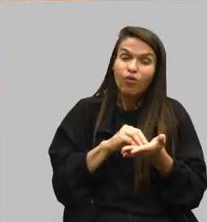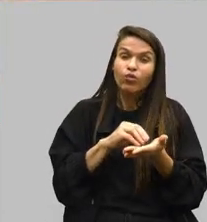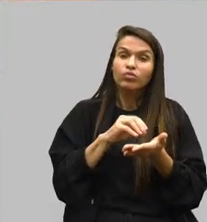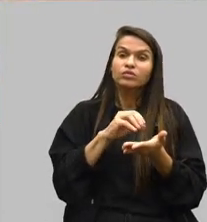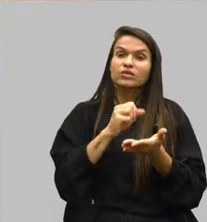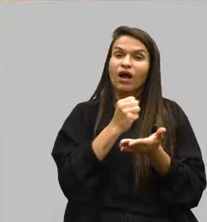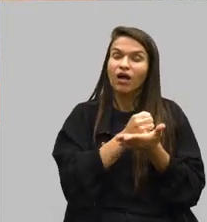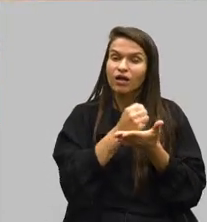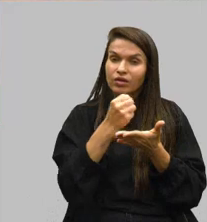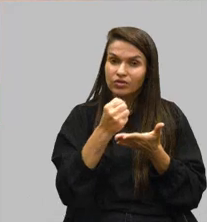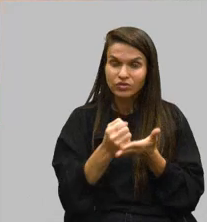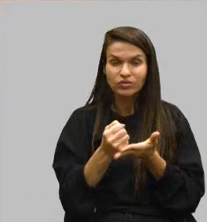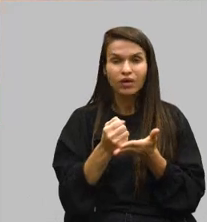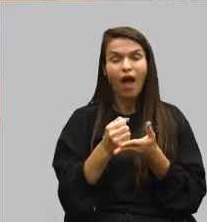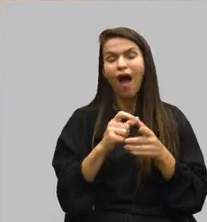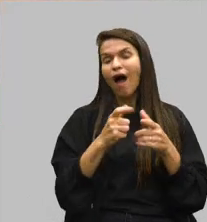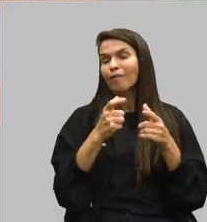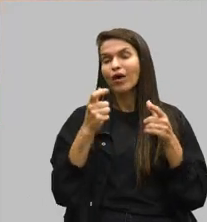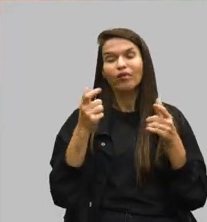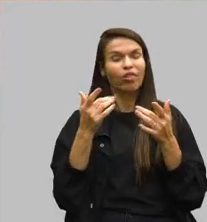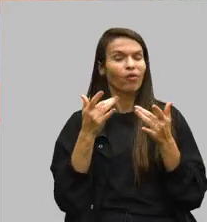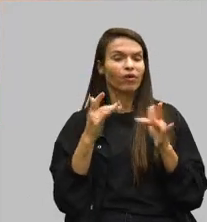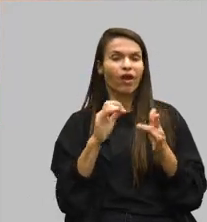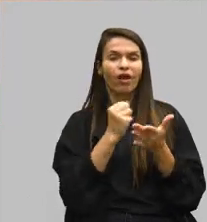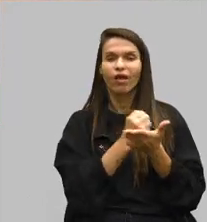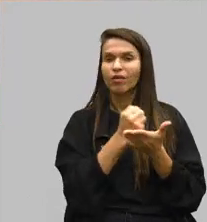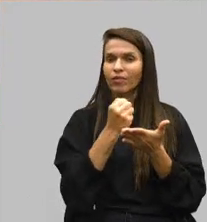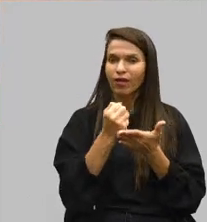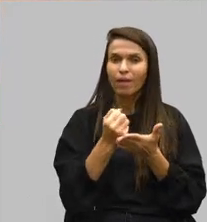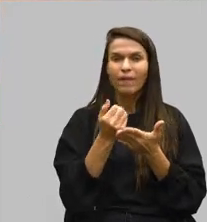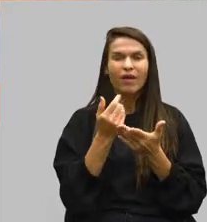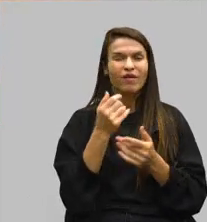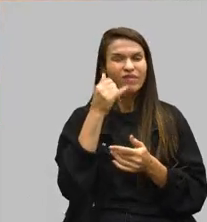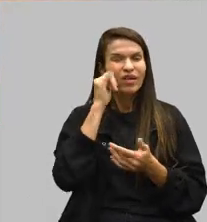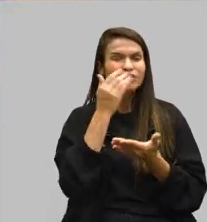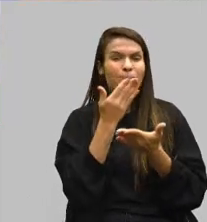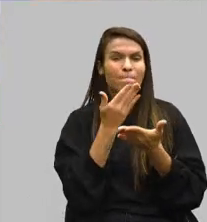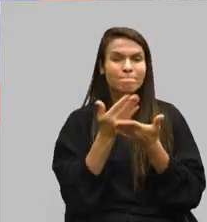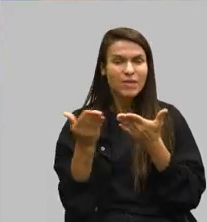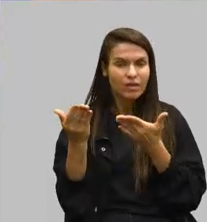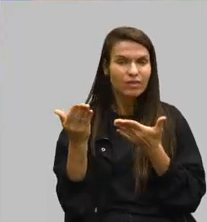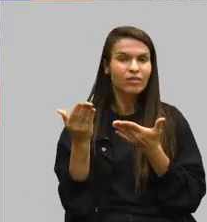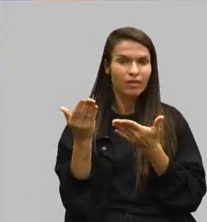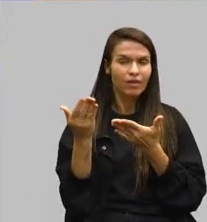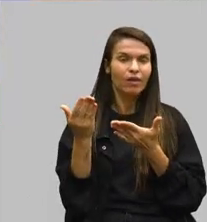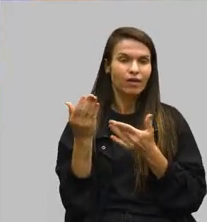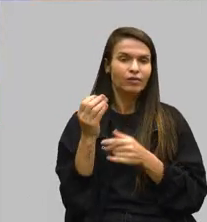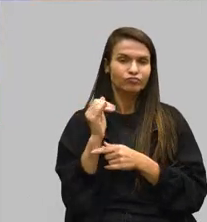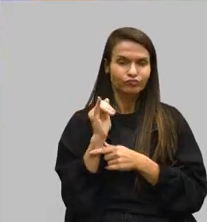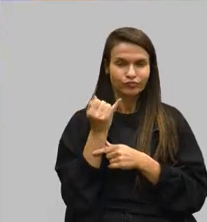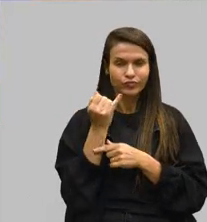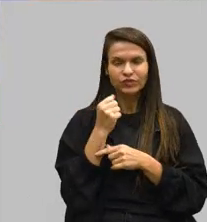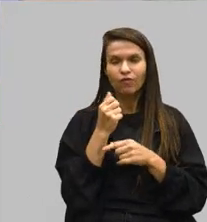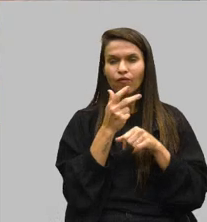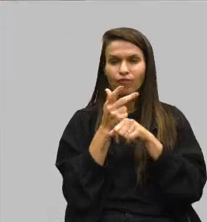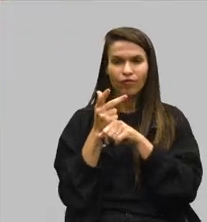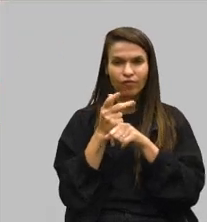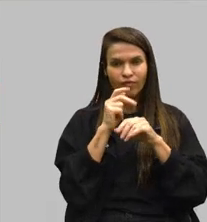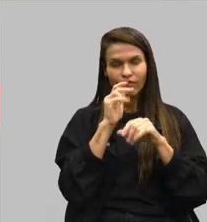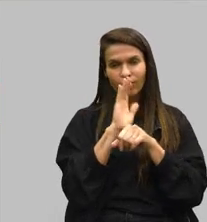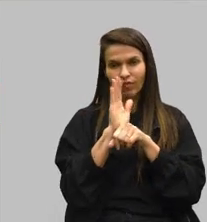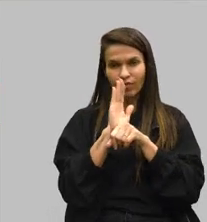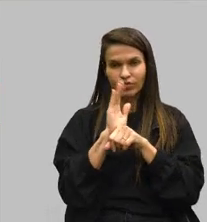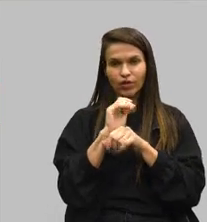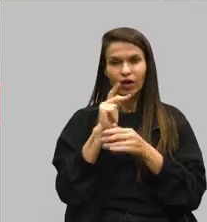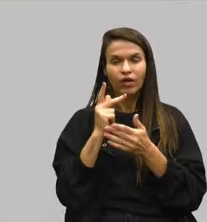é esse caso, as pessoas não querem registrar para não perder os benefícios. Se você ver um vídeo de uma das pessoas que aconteceu